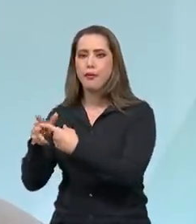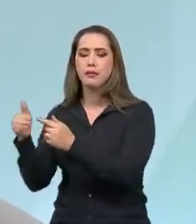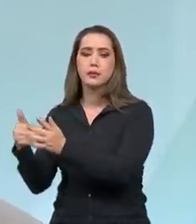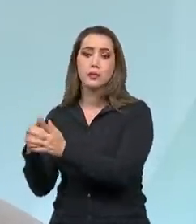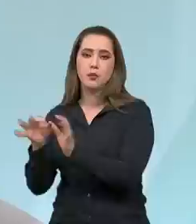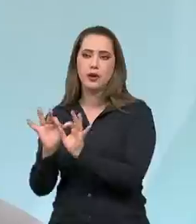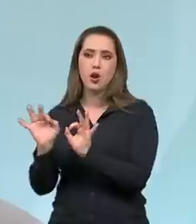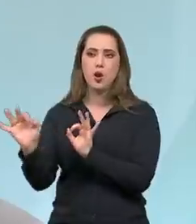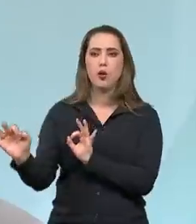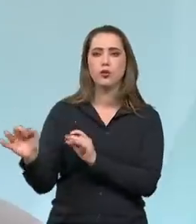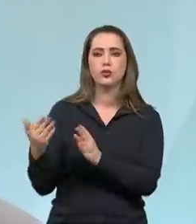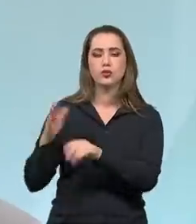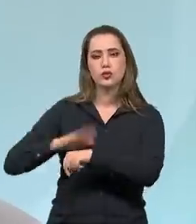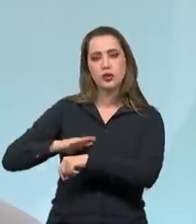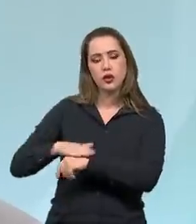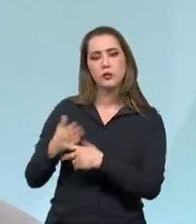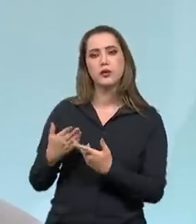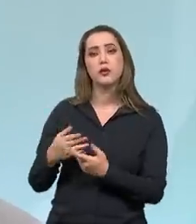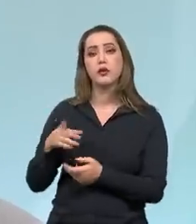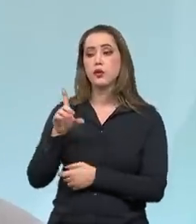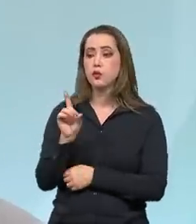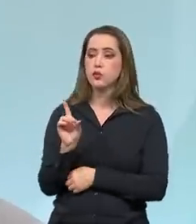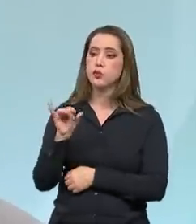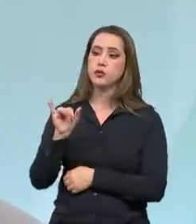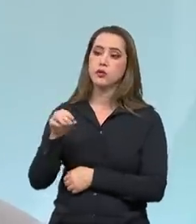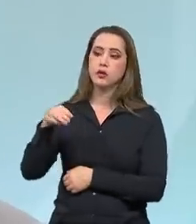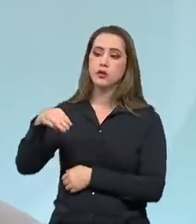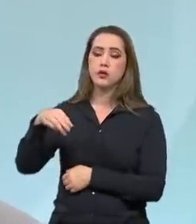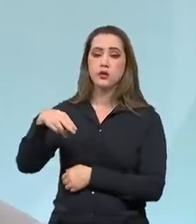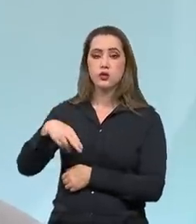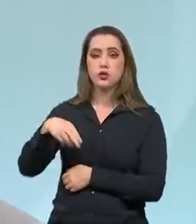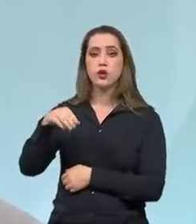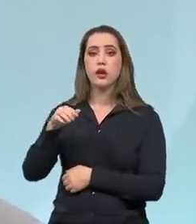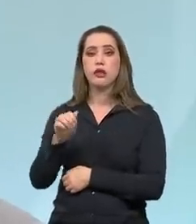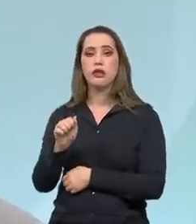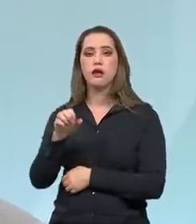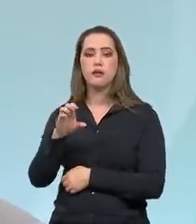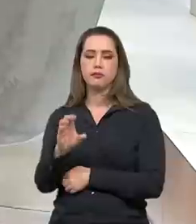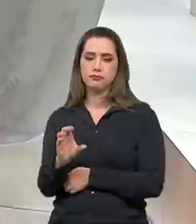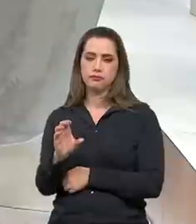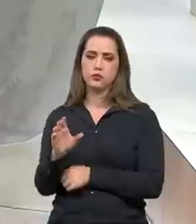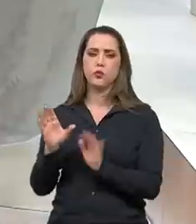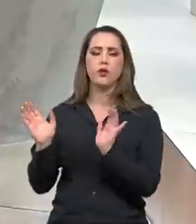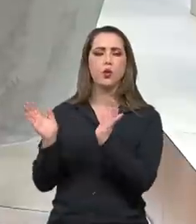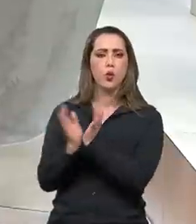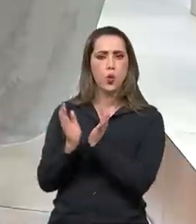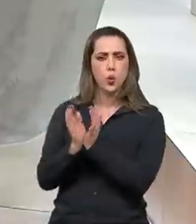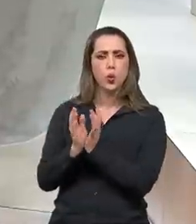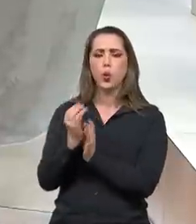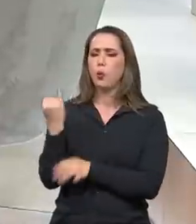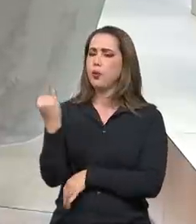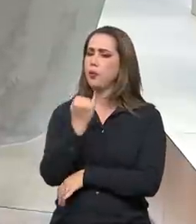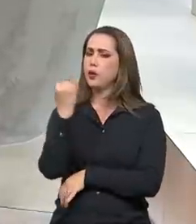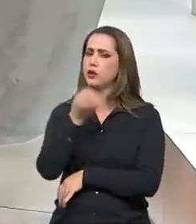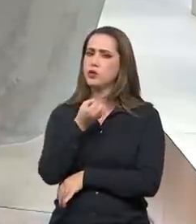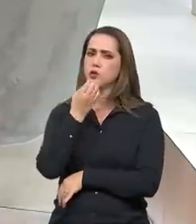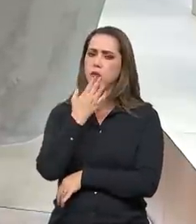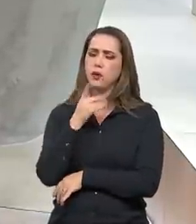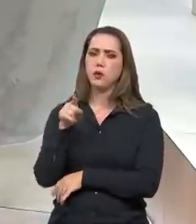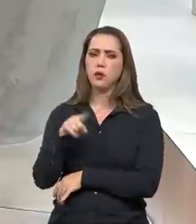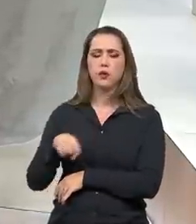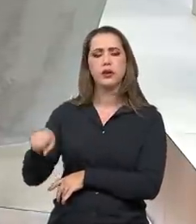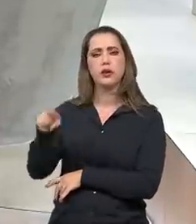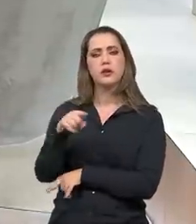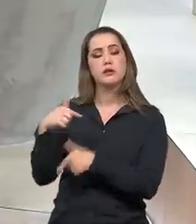DIMAC, que é a nossa diretoria de macroeconomia, ela tem uma equipe muito qualificada e eles vêm